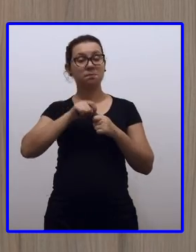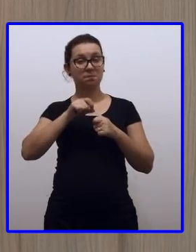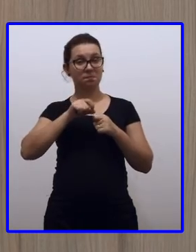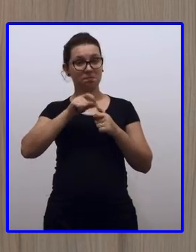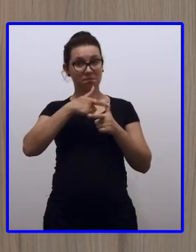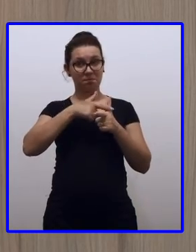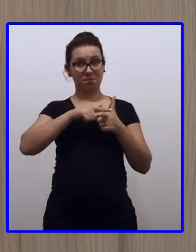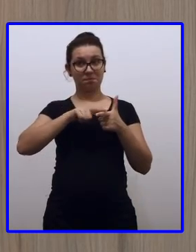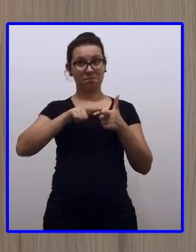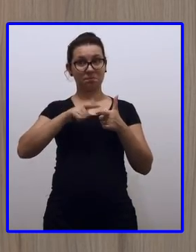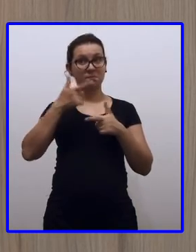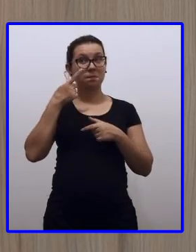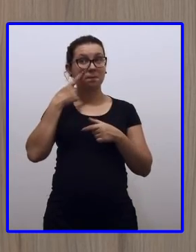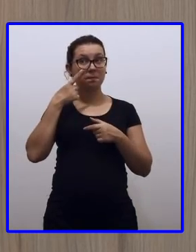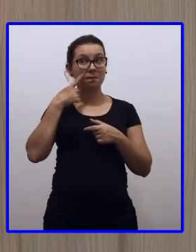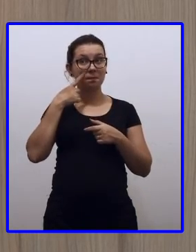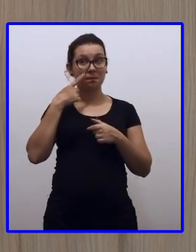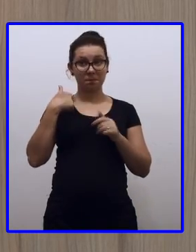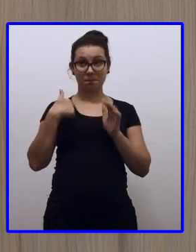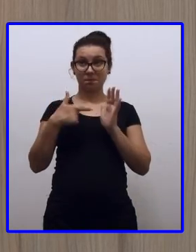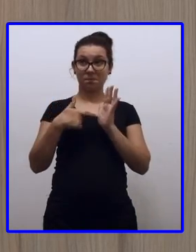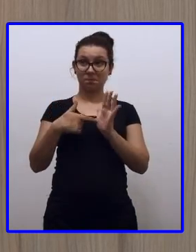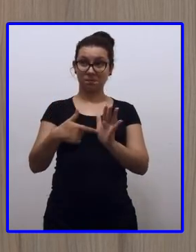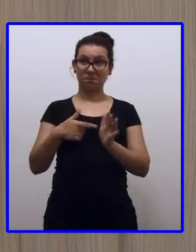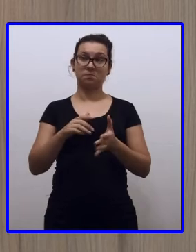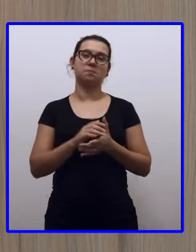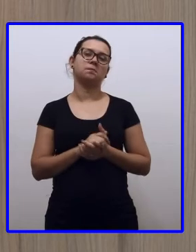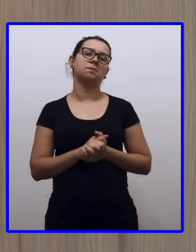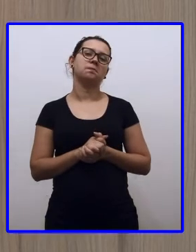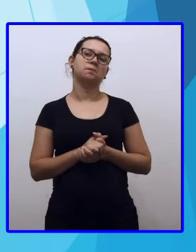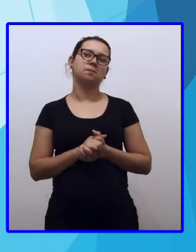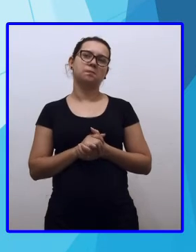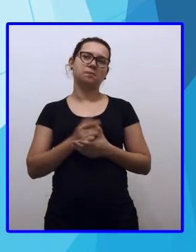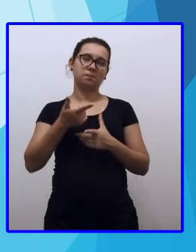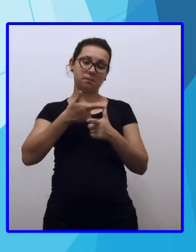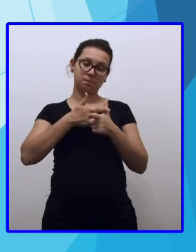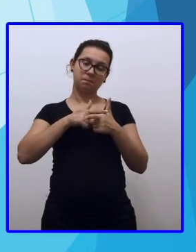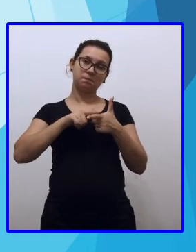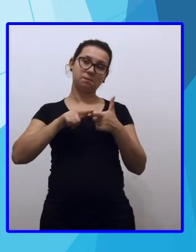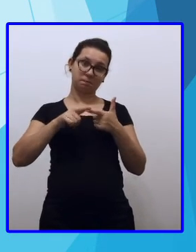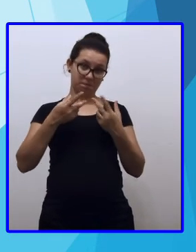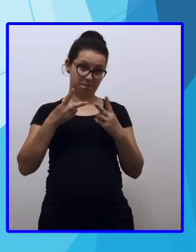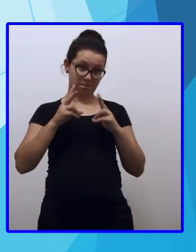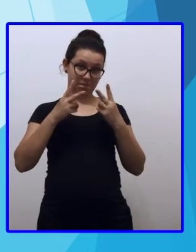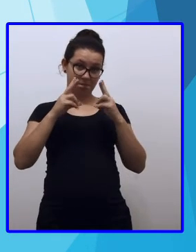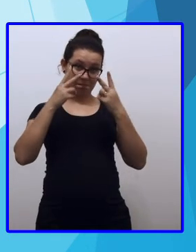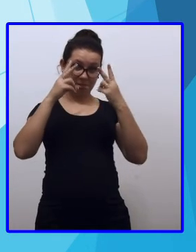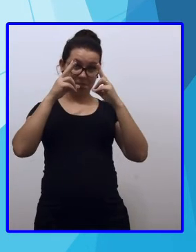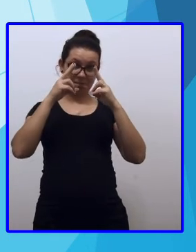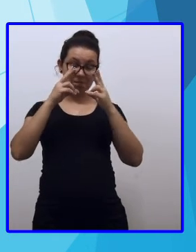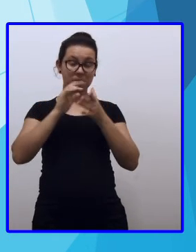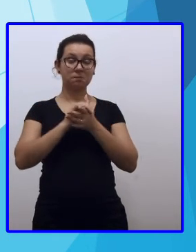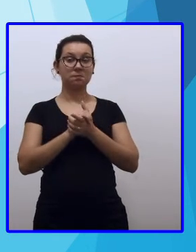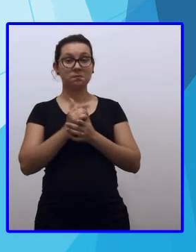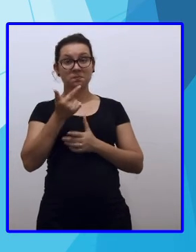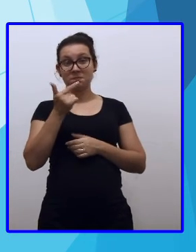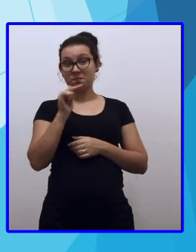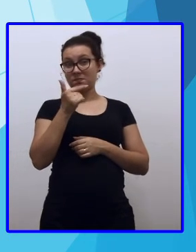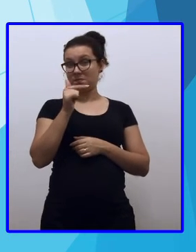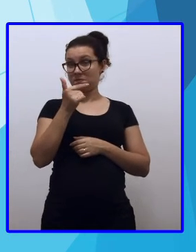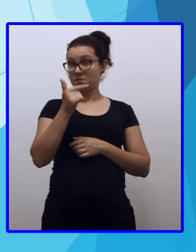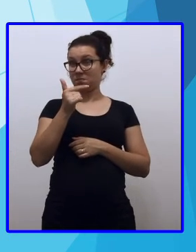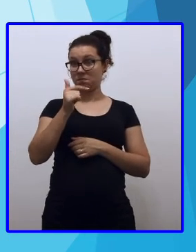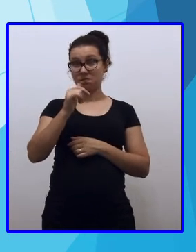divisão, olha só o que eu vou mostrar. Para dividir um determinado valor que não tenha